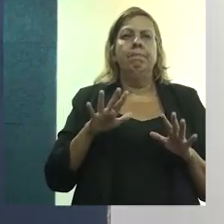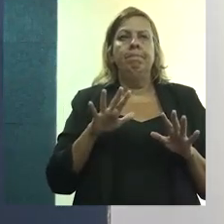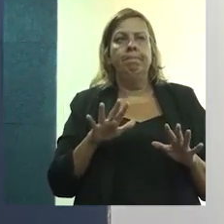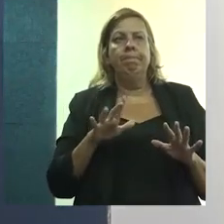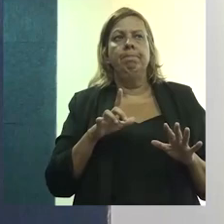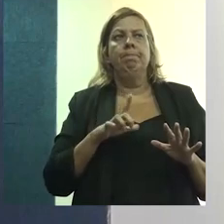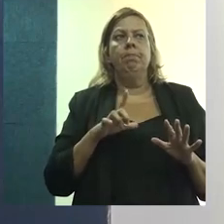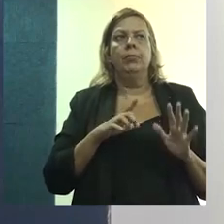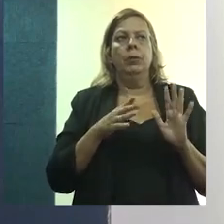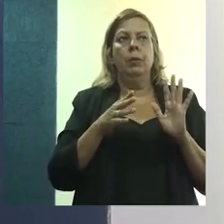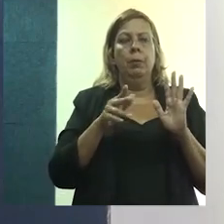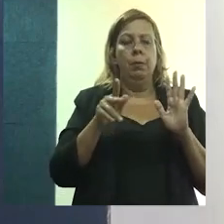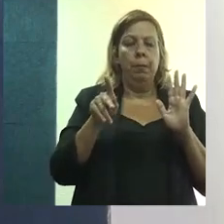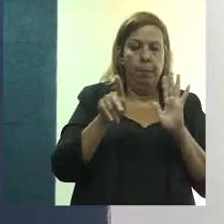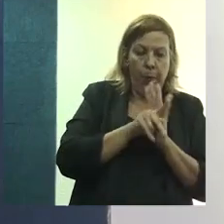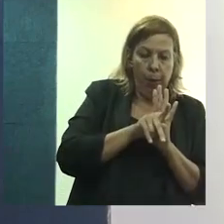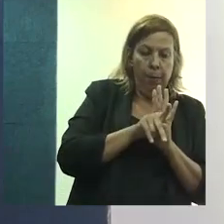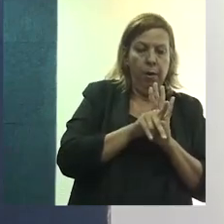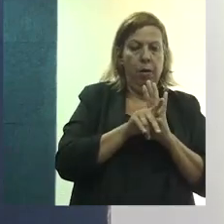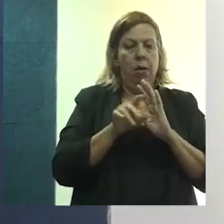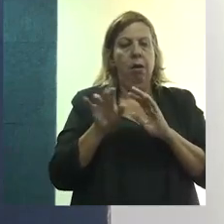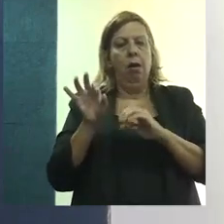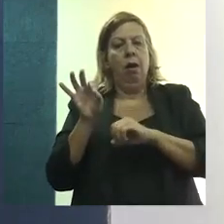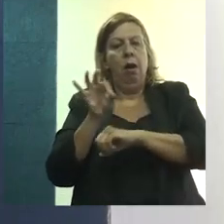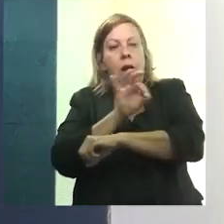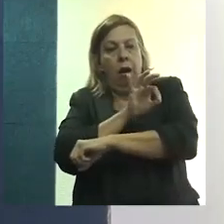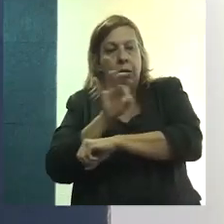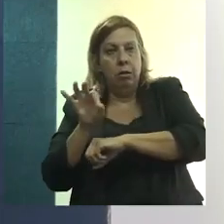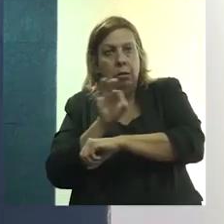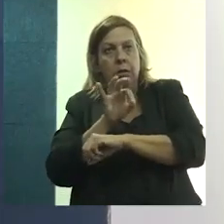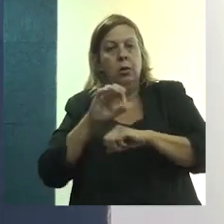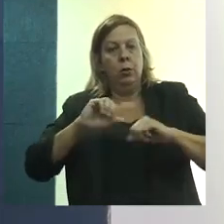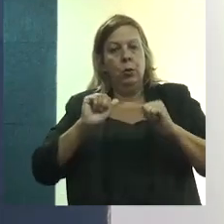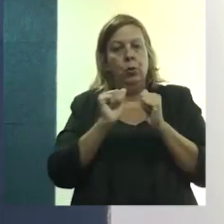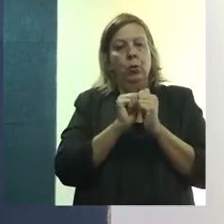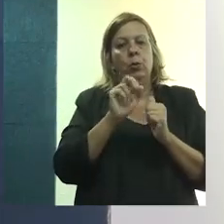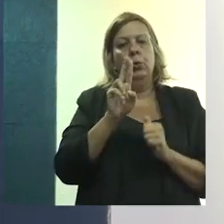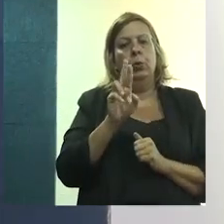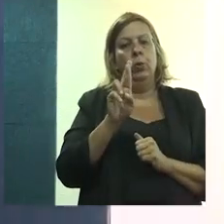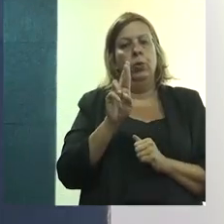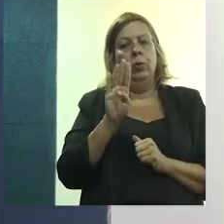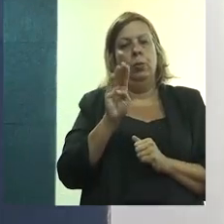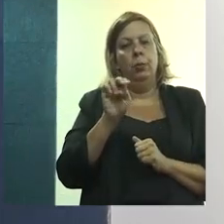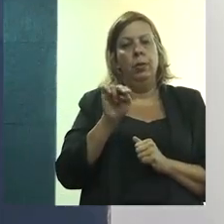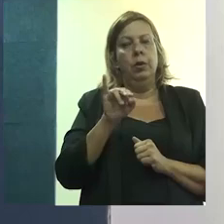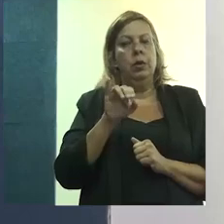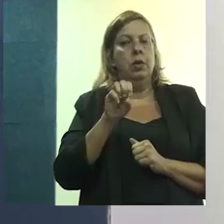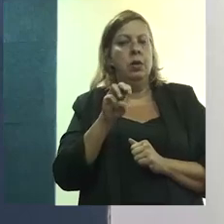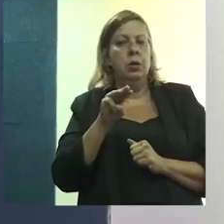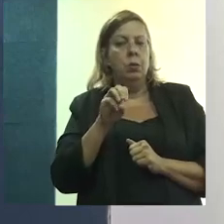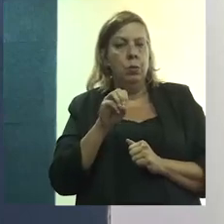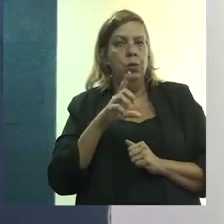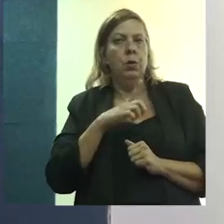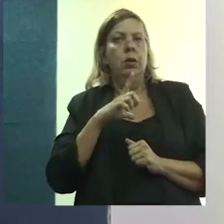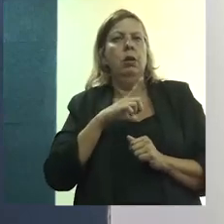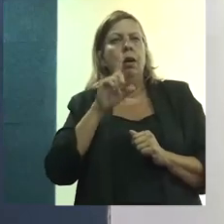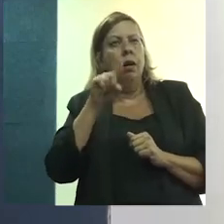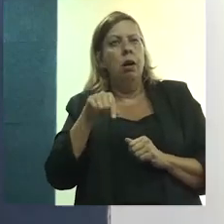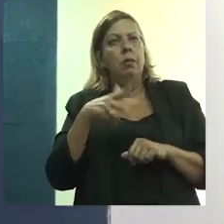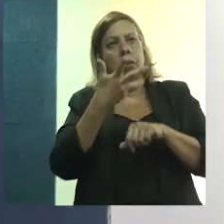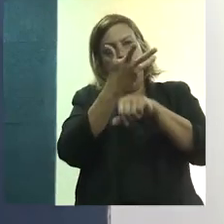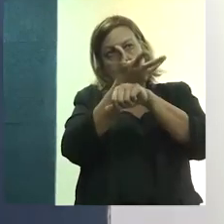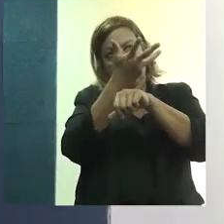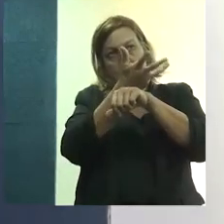ele é a própria arquitetura. A arquitetura e o urbanismo, como a gente conhece, é